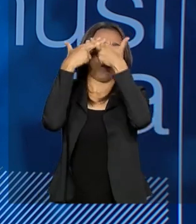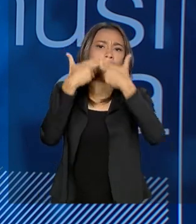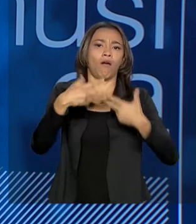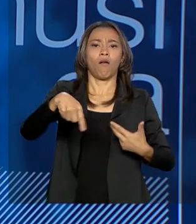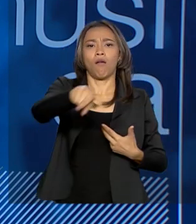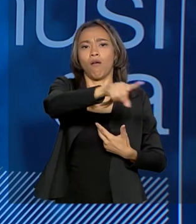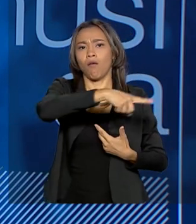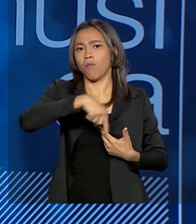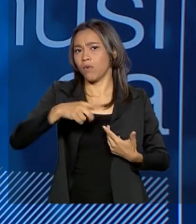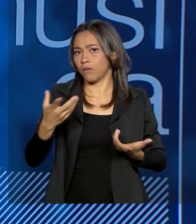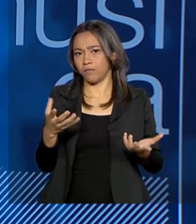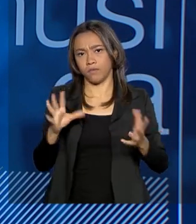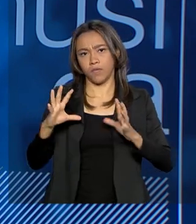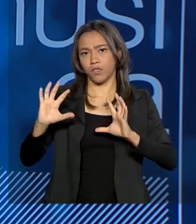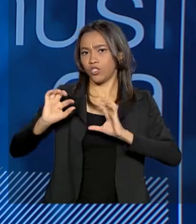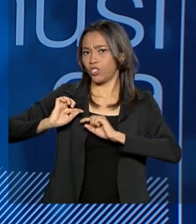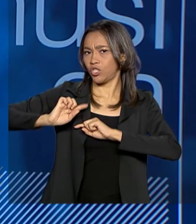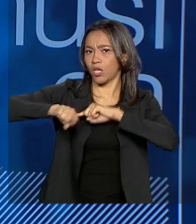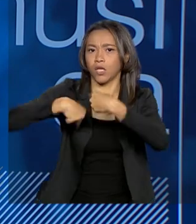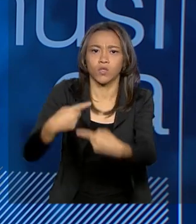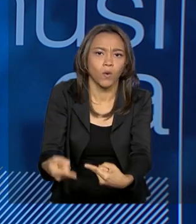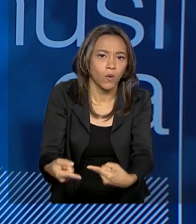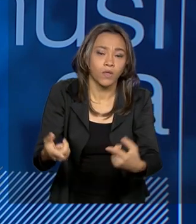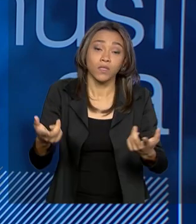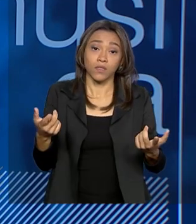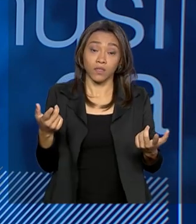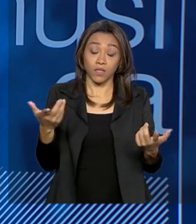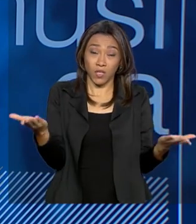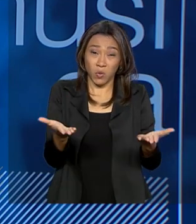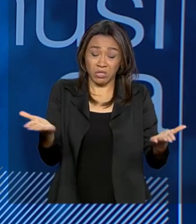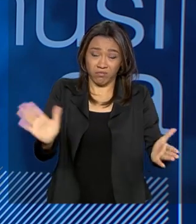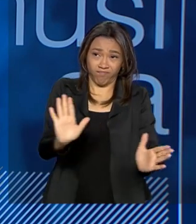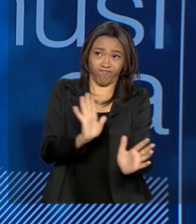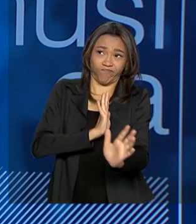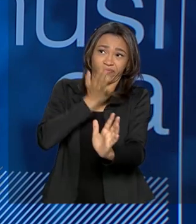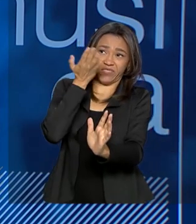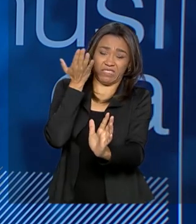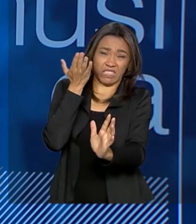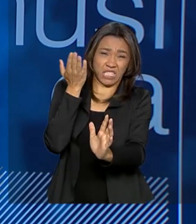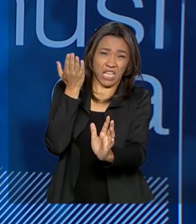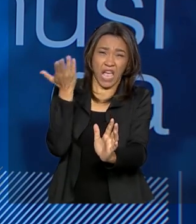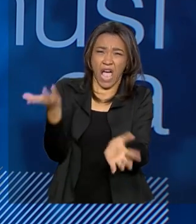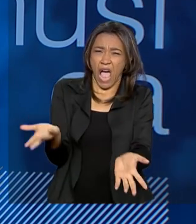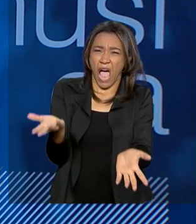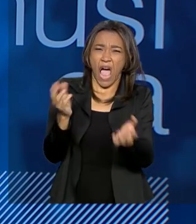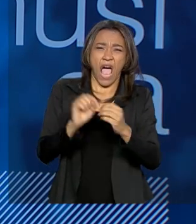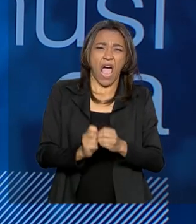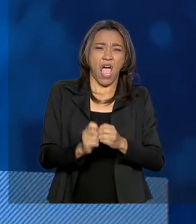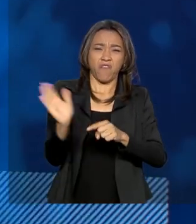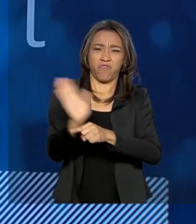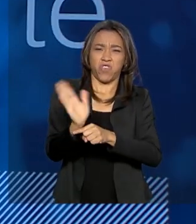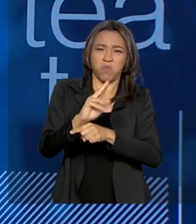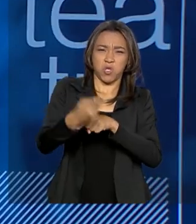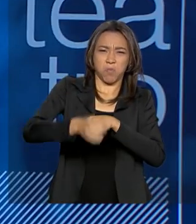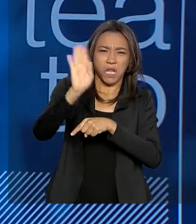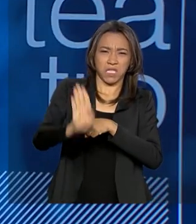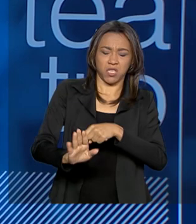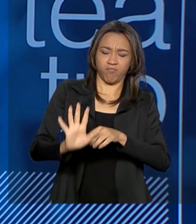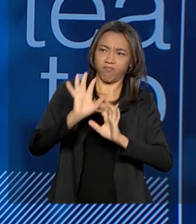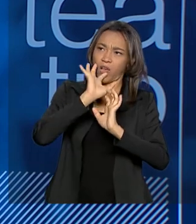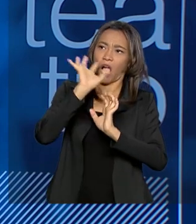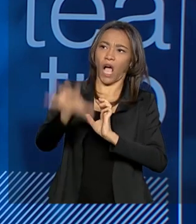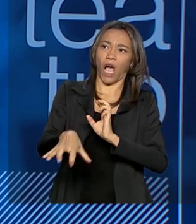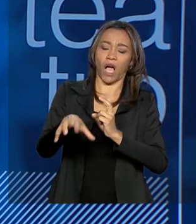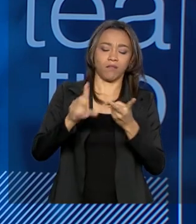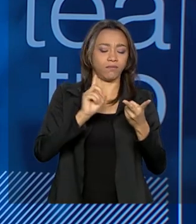acho, em gerações inteiras. Que têm repugnância por filmes brasileiros, que não vão ao teatro porque, quando foram,